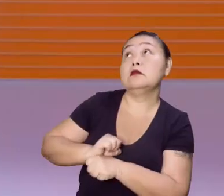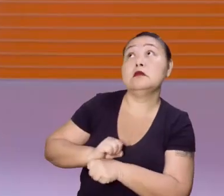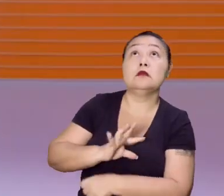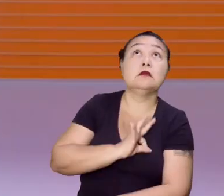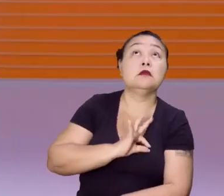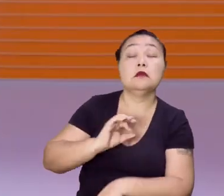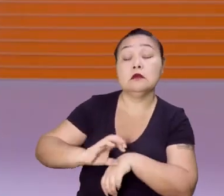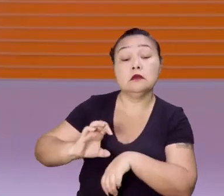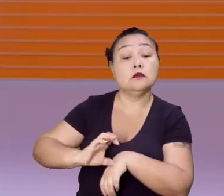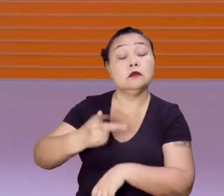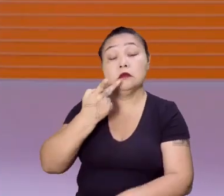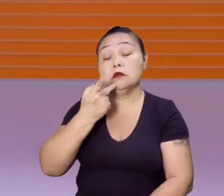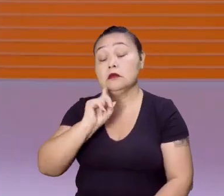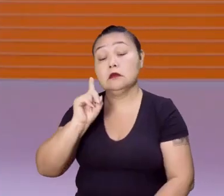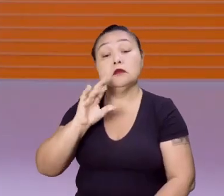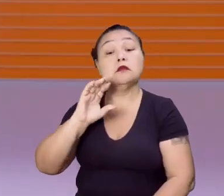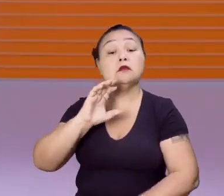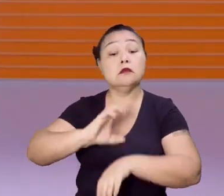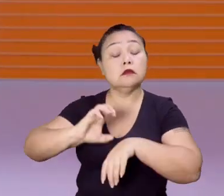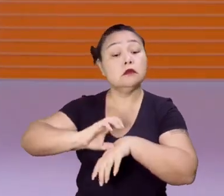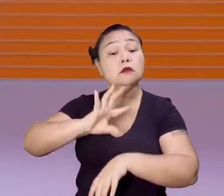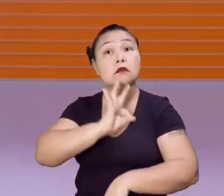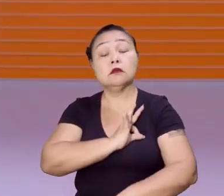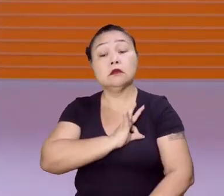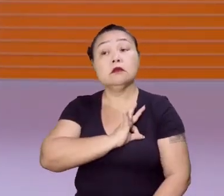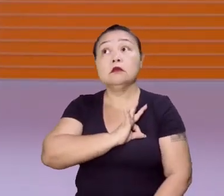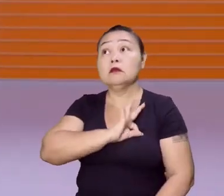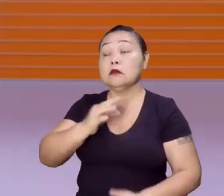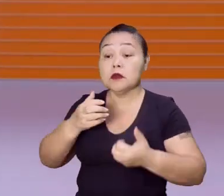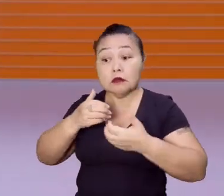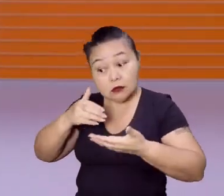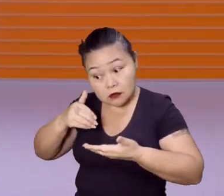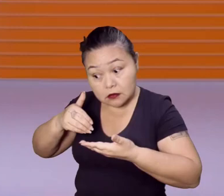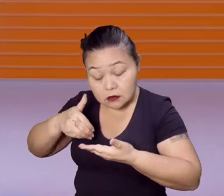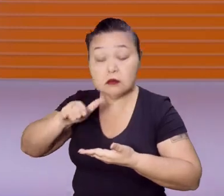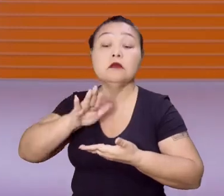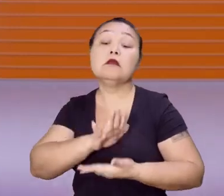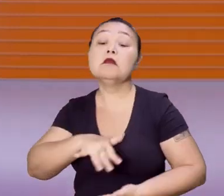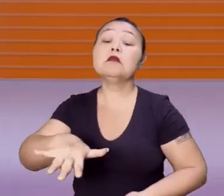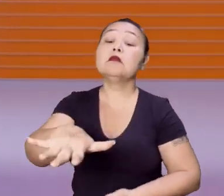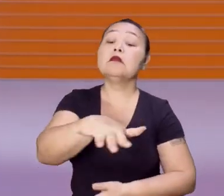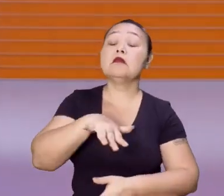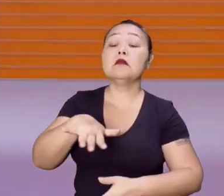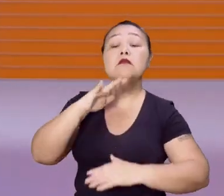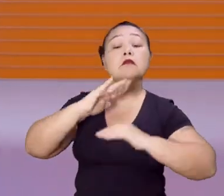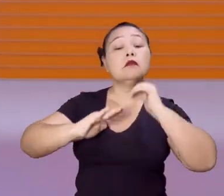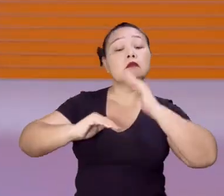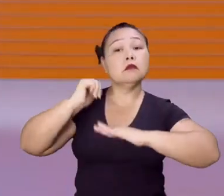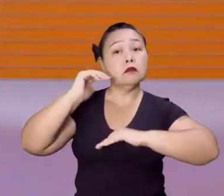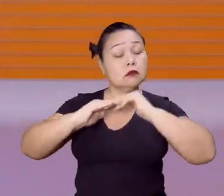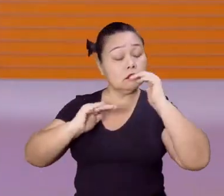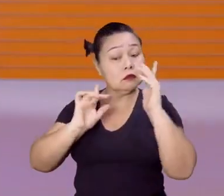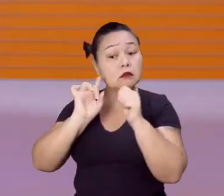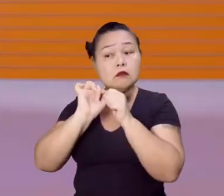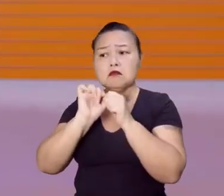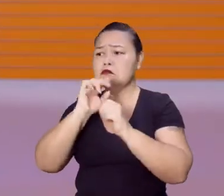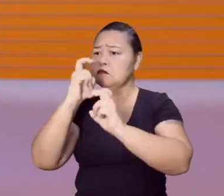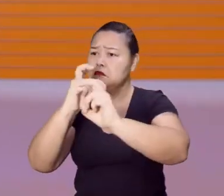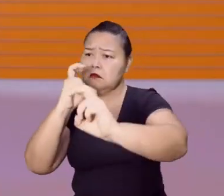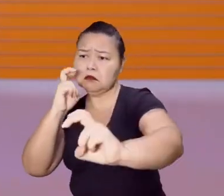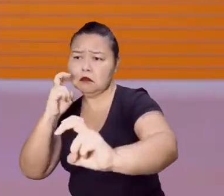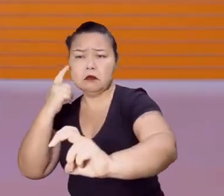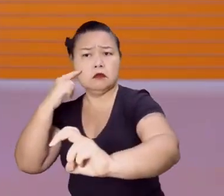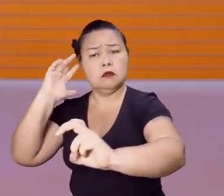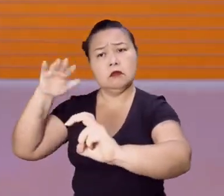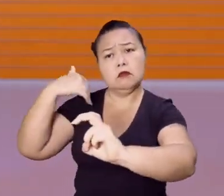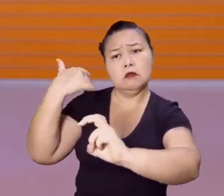técnico, não. Eu sempre falo, o curso técnico é para te dar um up para entrar na vida profissional. Depois, você vai para uma engenharia,